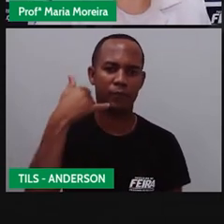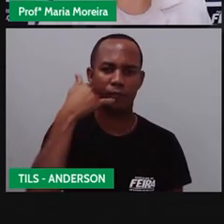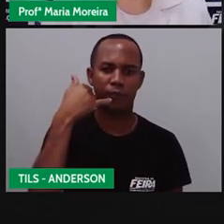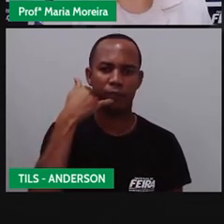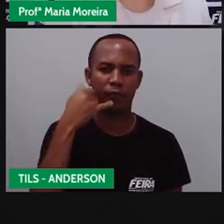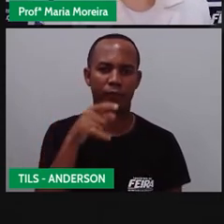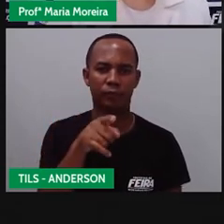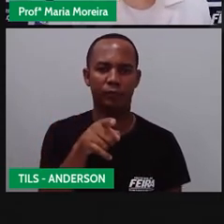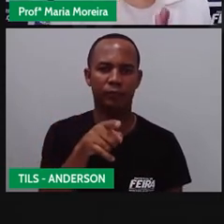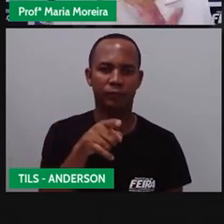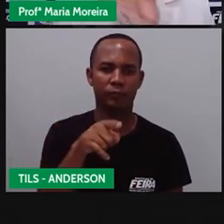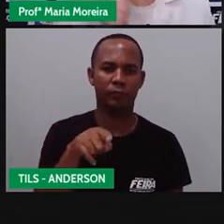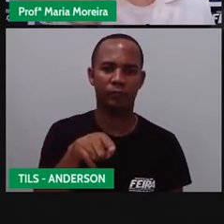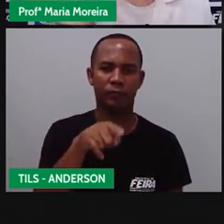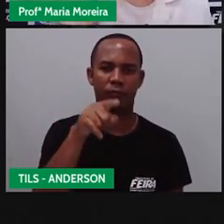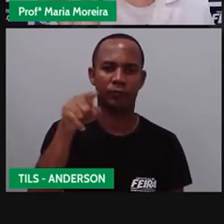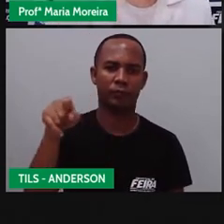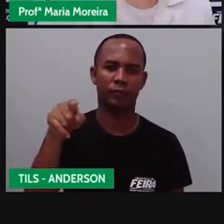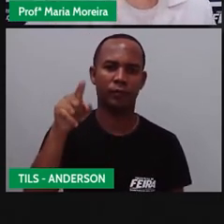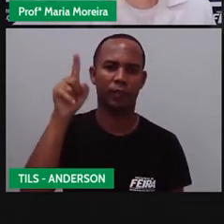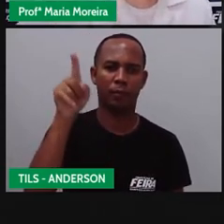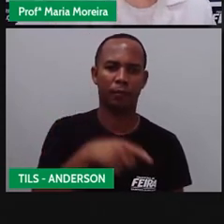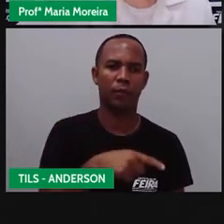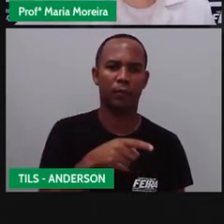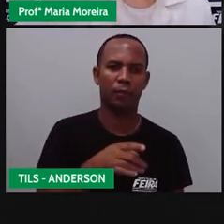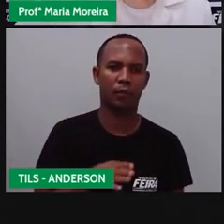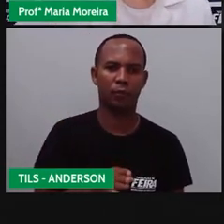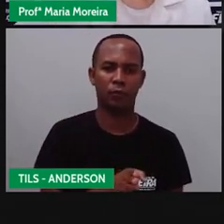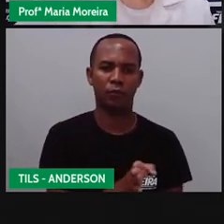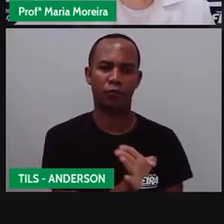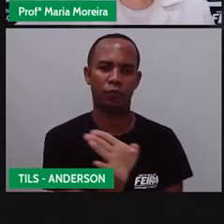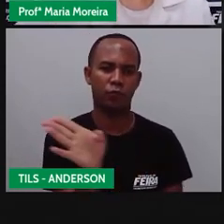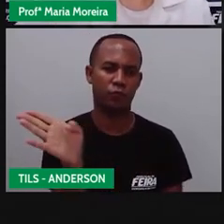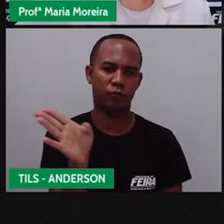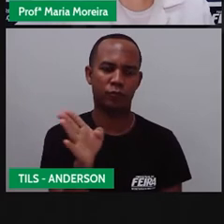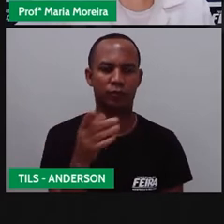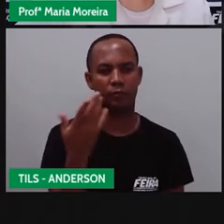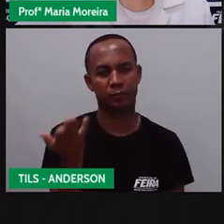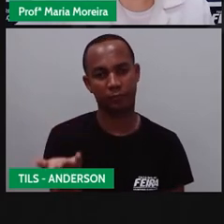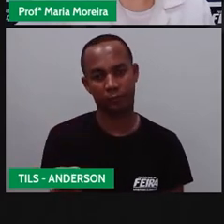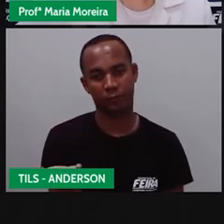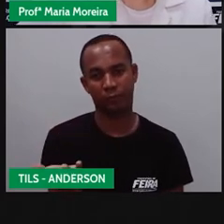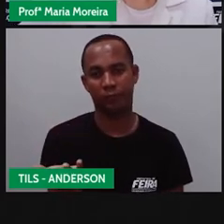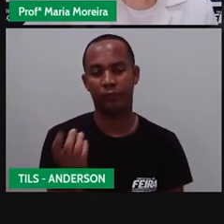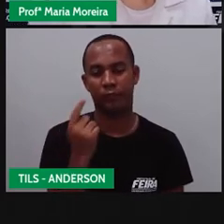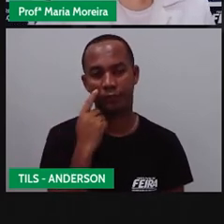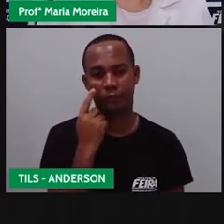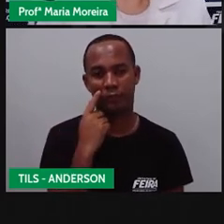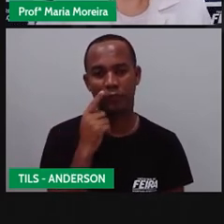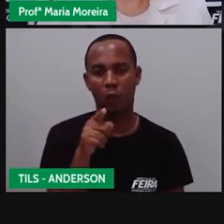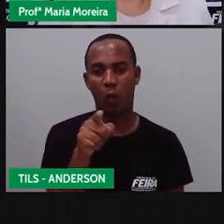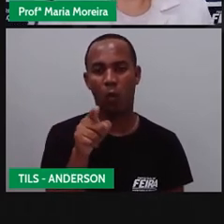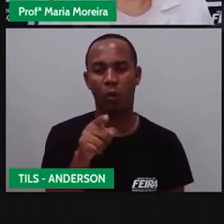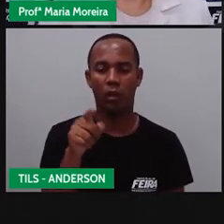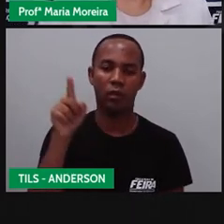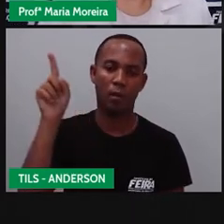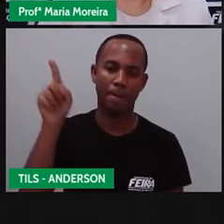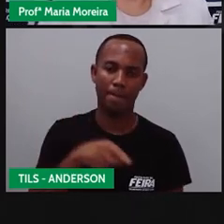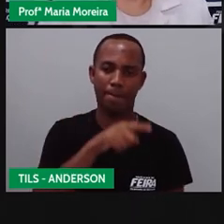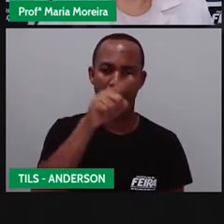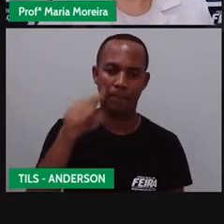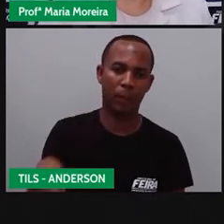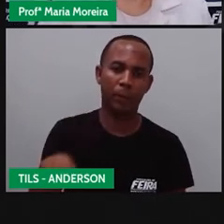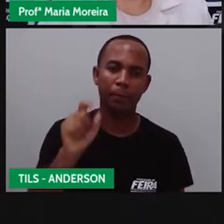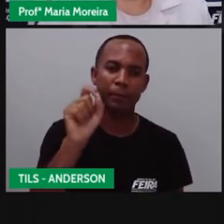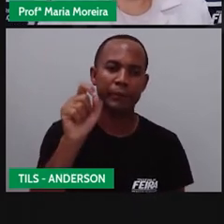nesse aqui, ele é ó, proibido virar o quê? A direita. E o outro aqui tem um E e